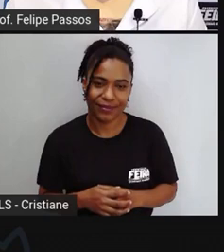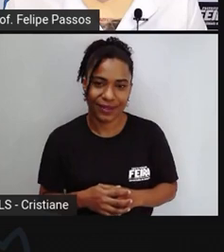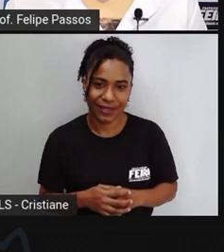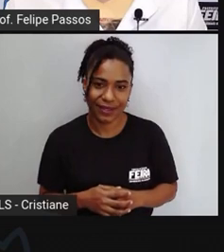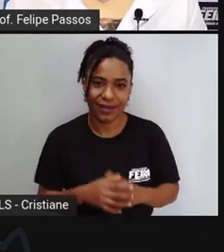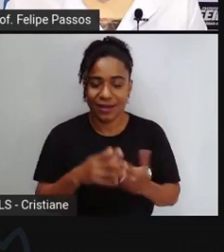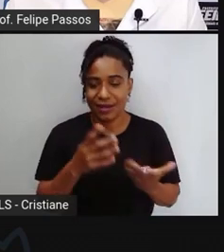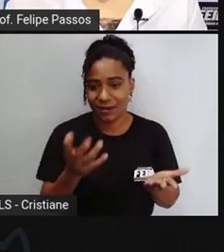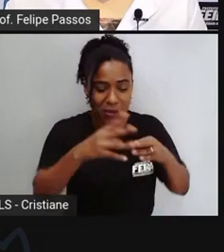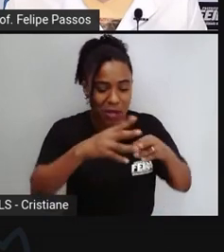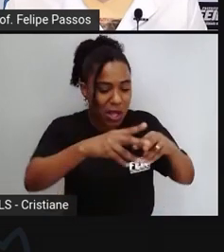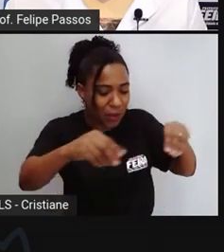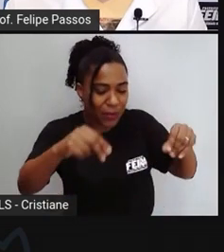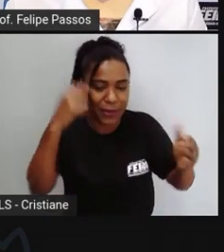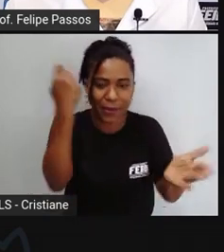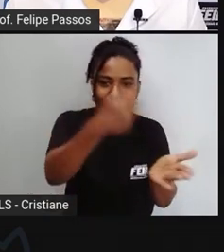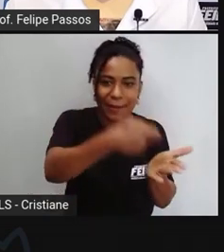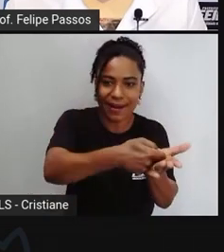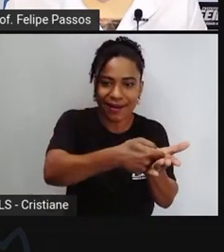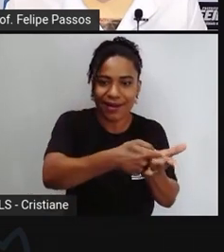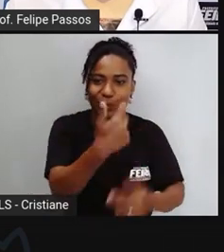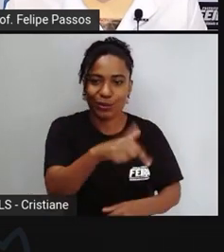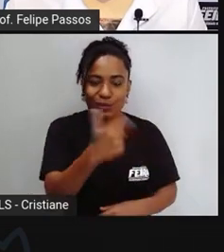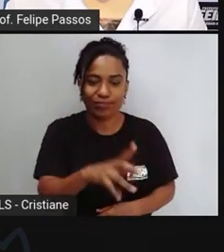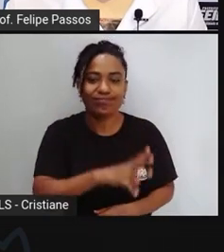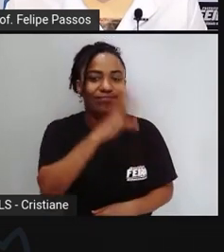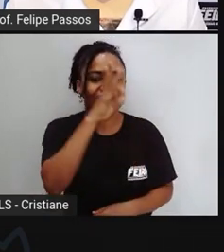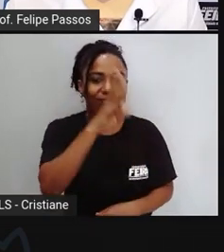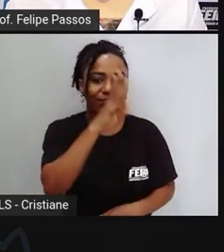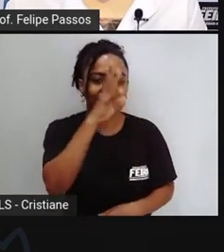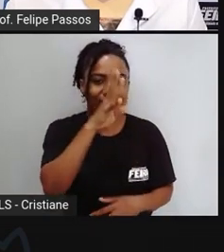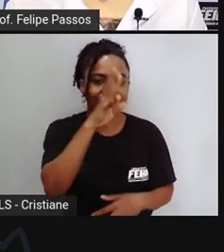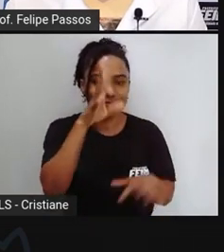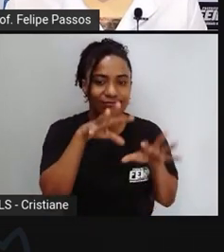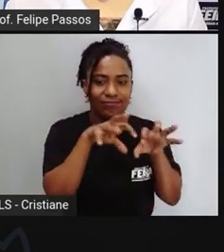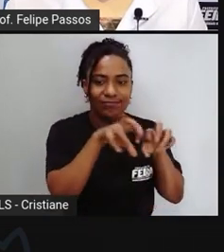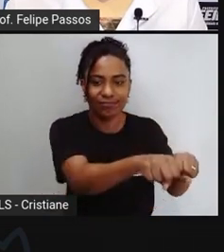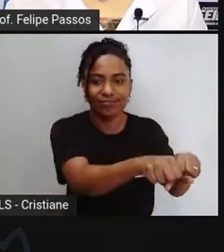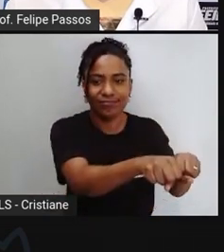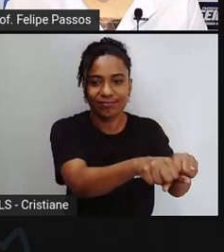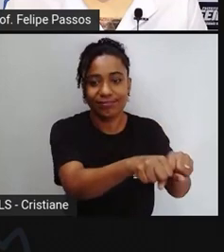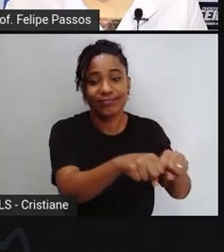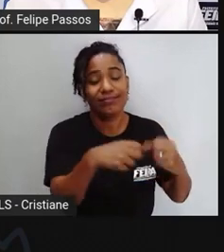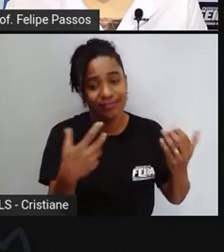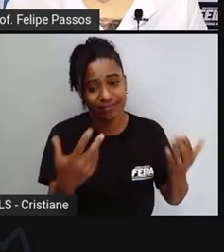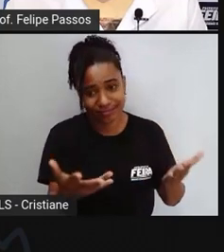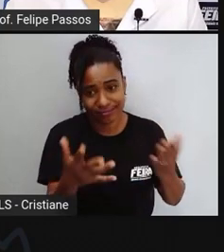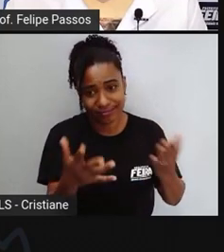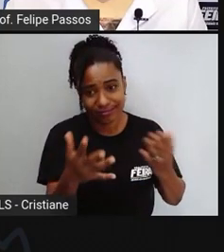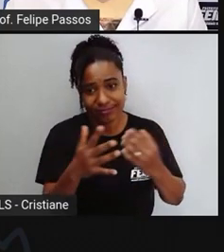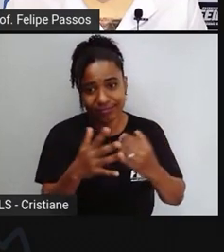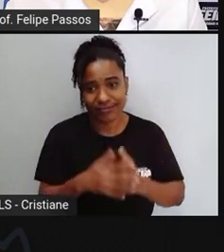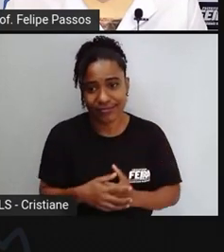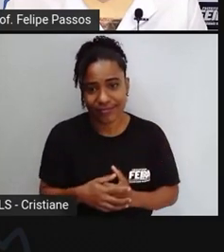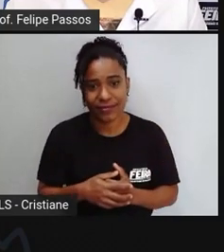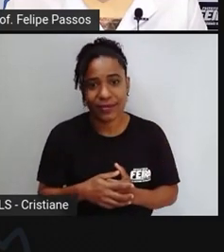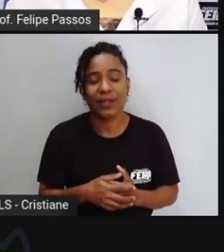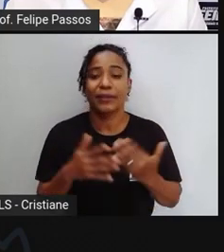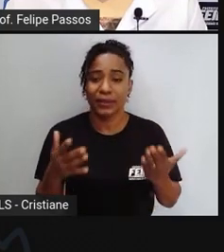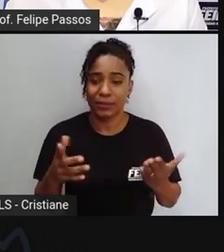do terreno e do material de construção ou seja estamos